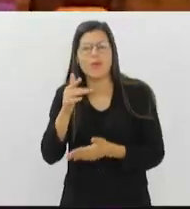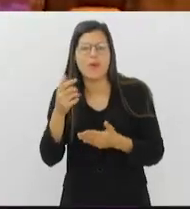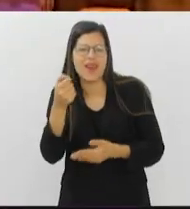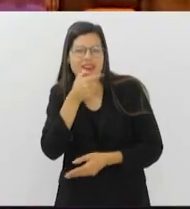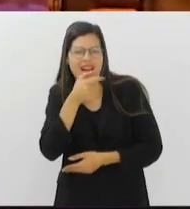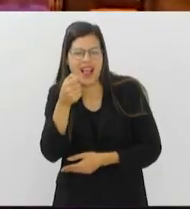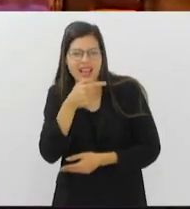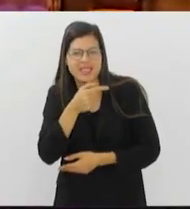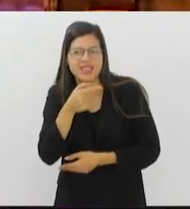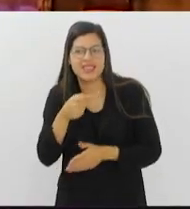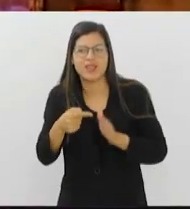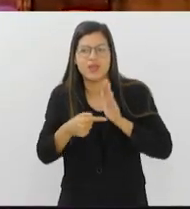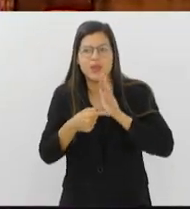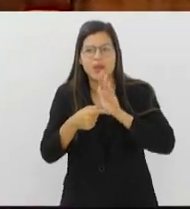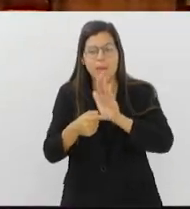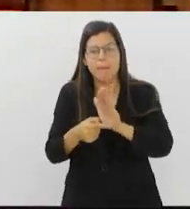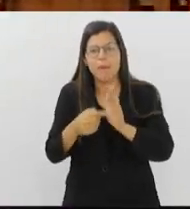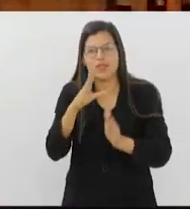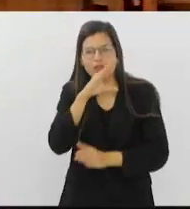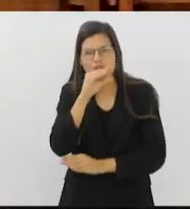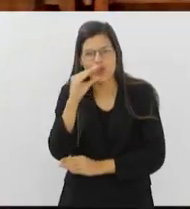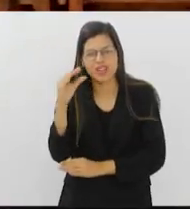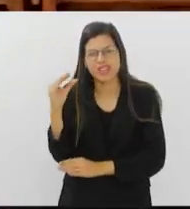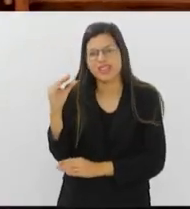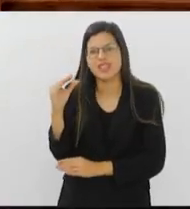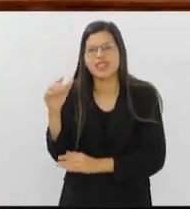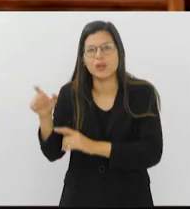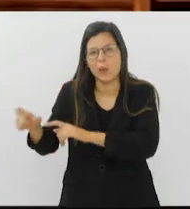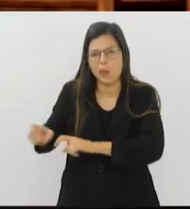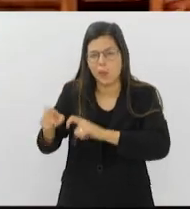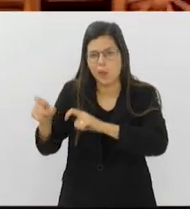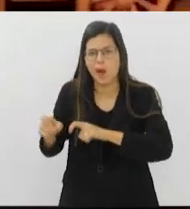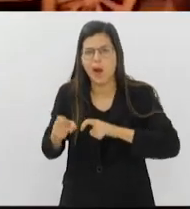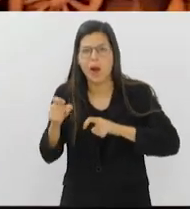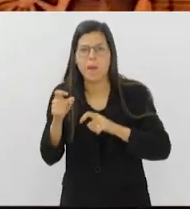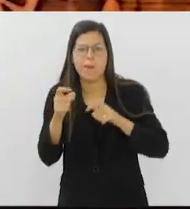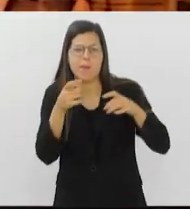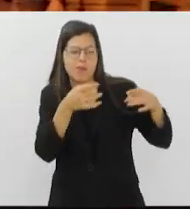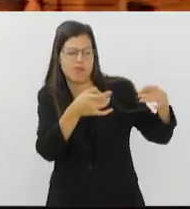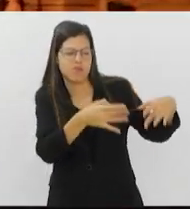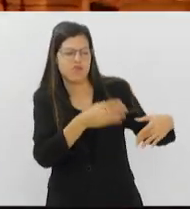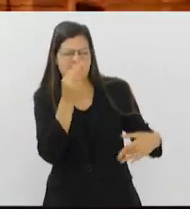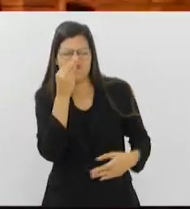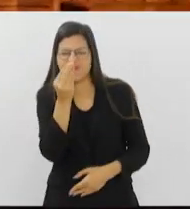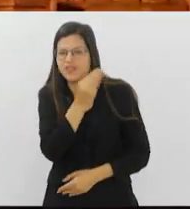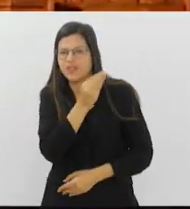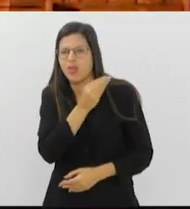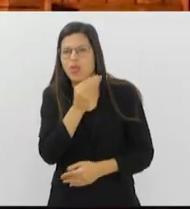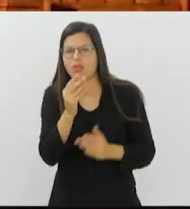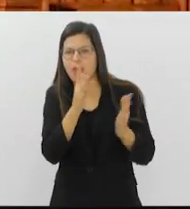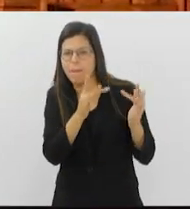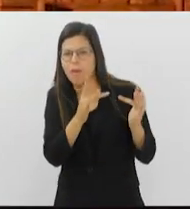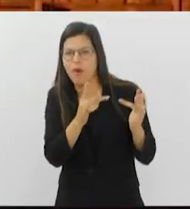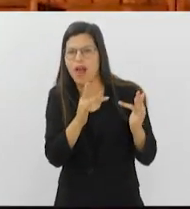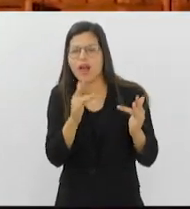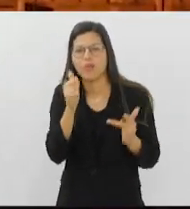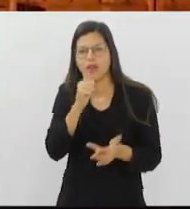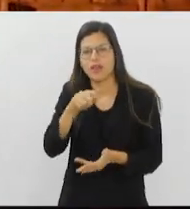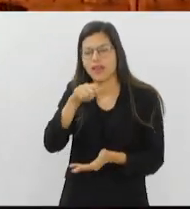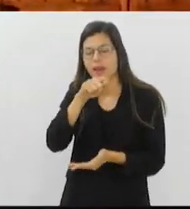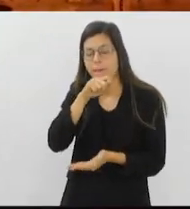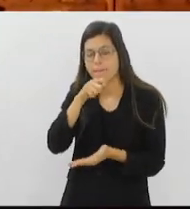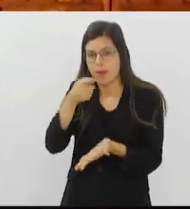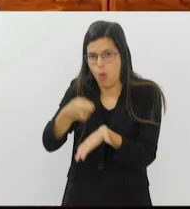que remete às estripulias de uma adolescente do campo que rejeita o namorado imposto pela mãe. Com concepção e coreografia do